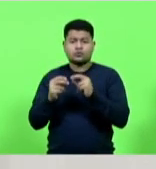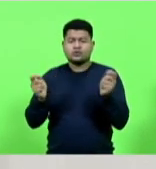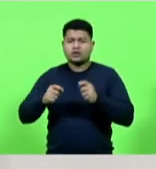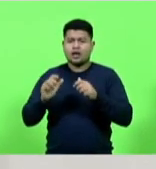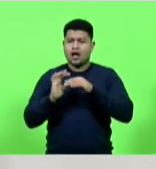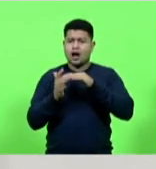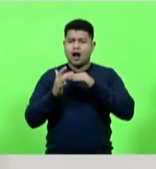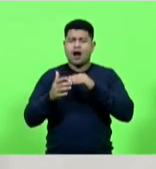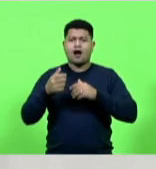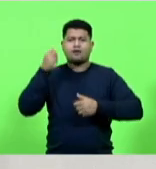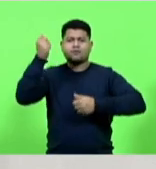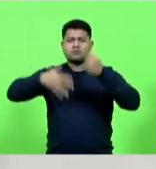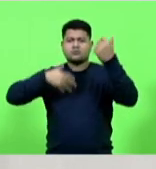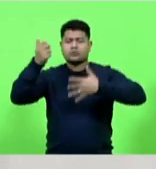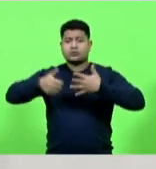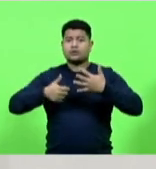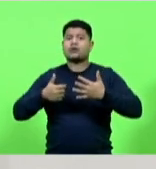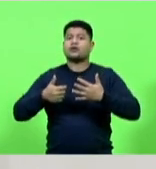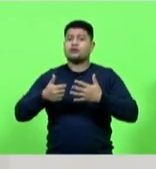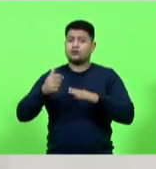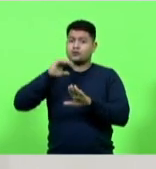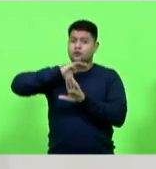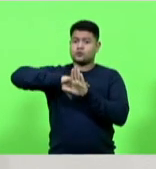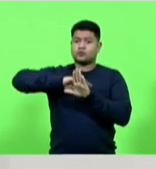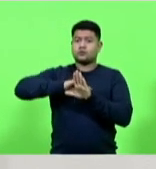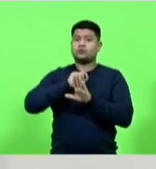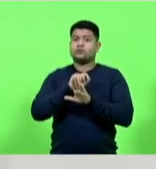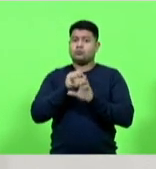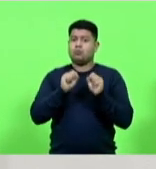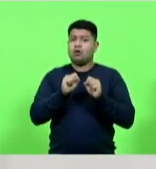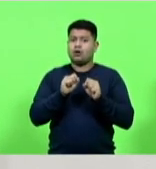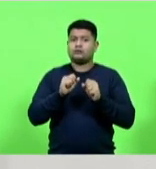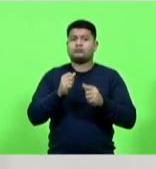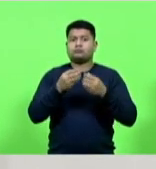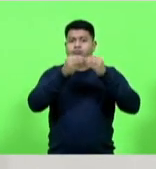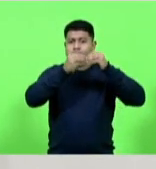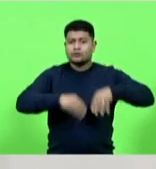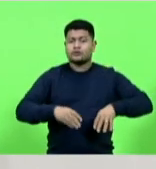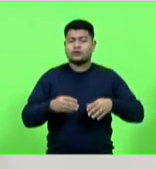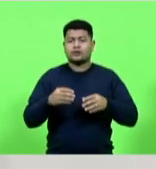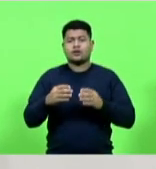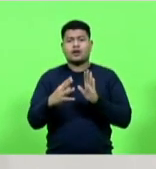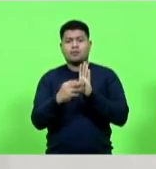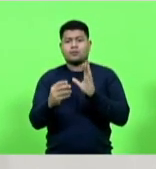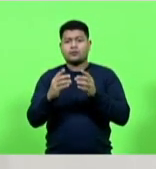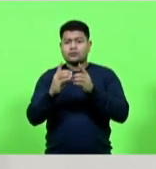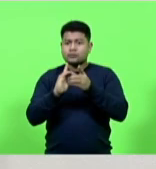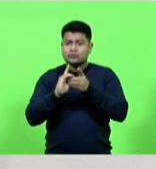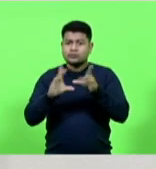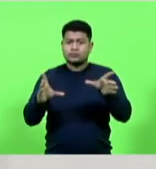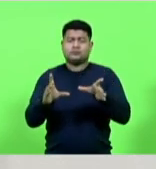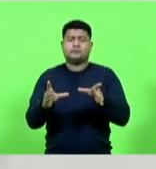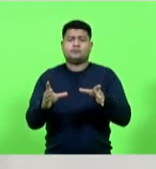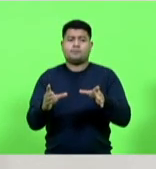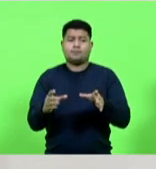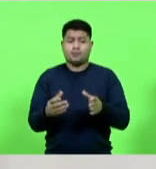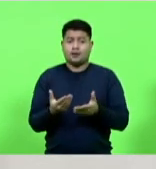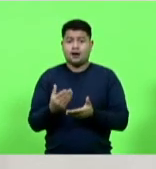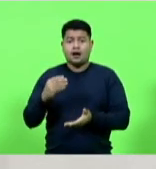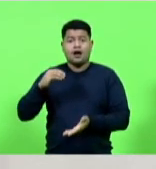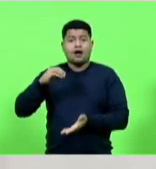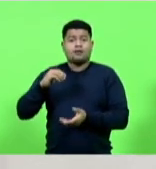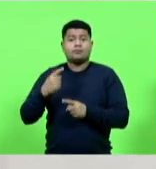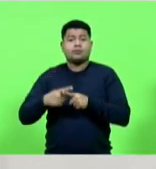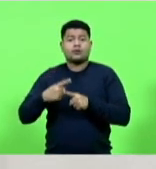esconde uma ameaça para o próprio modelo democrático provocada por essa falta de moderação de conteúdo que